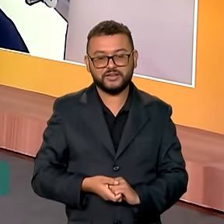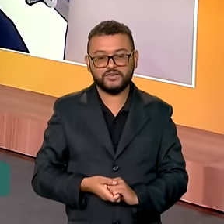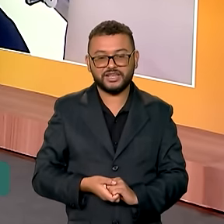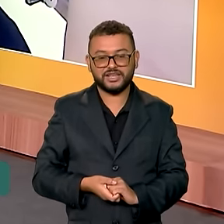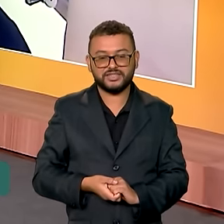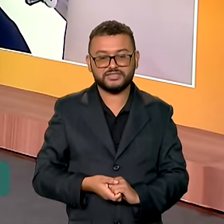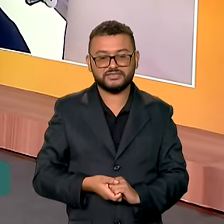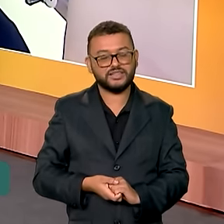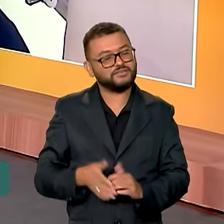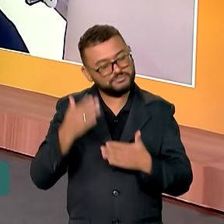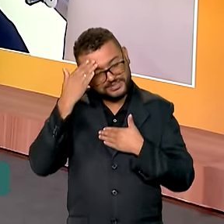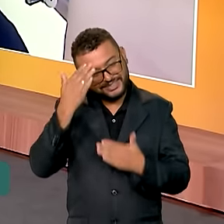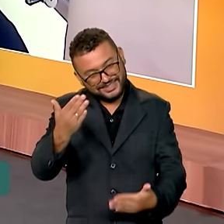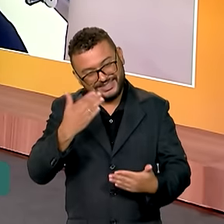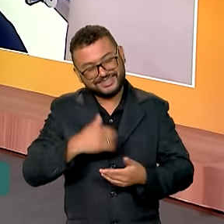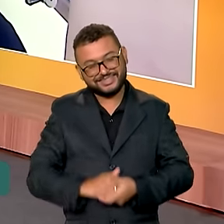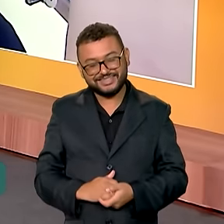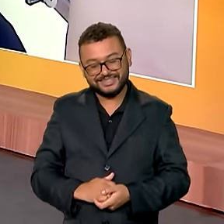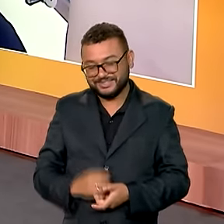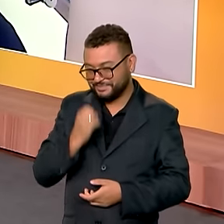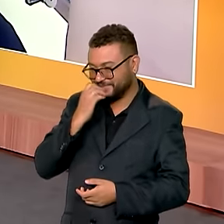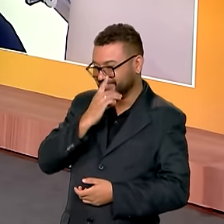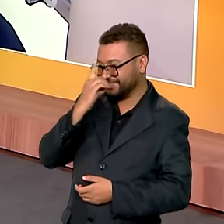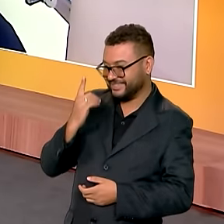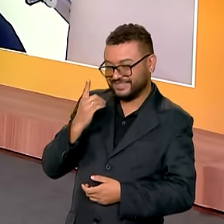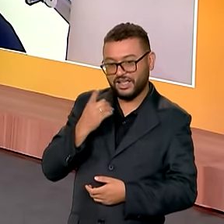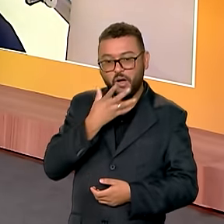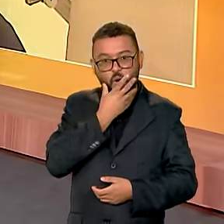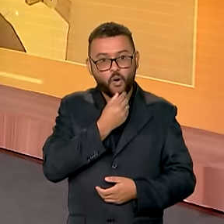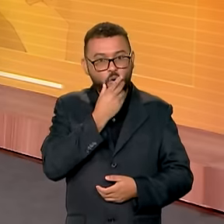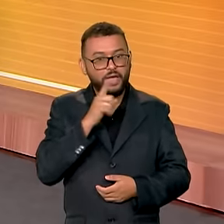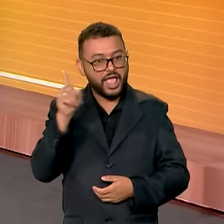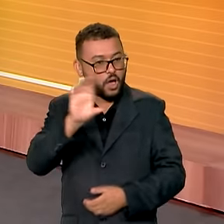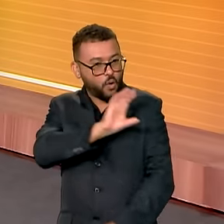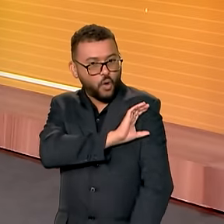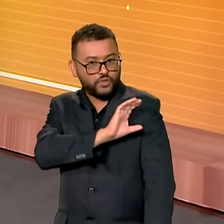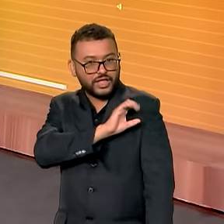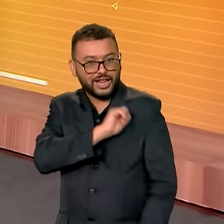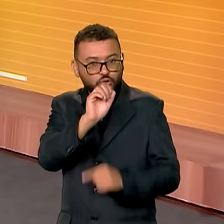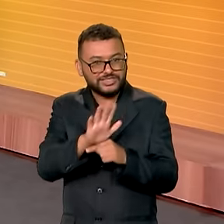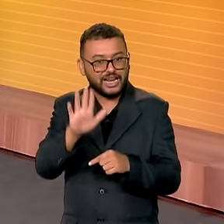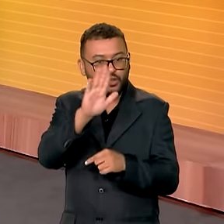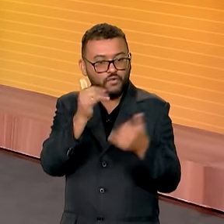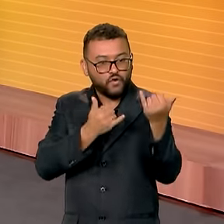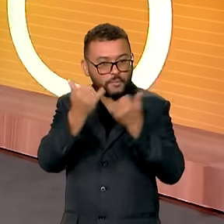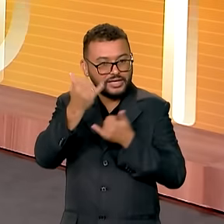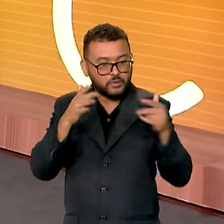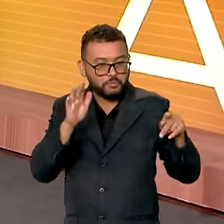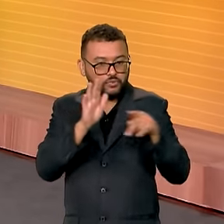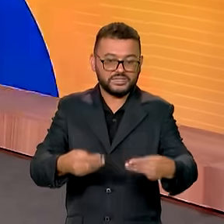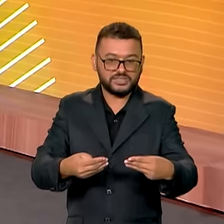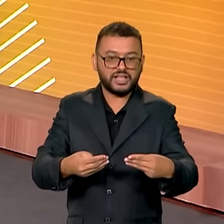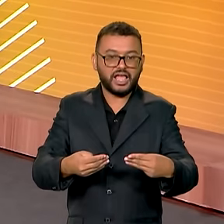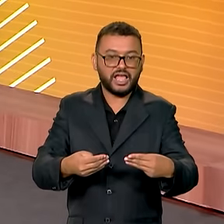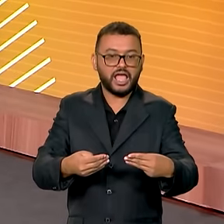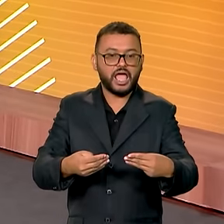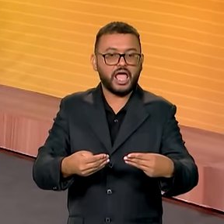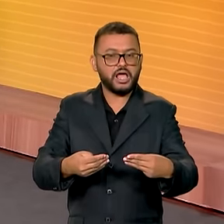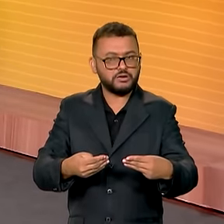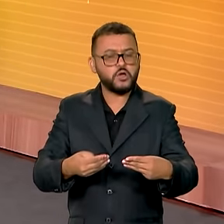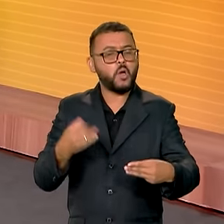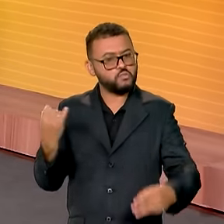Eu que agradeço, Vanessa. Bom dia. Bom dia. Roberto Pires, coordenador geral de indicadores e evidências do Ministério Público.